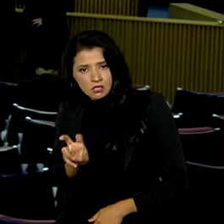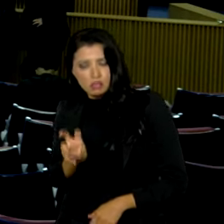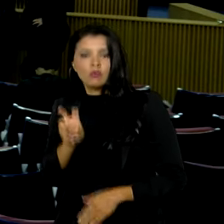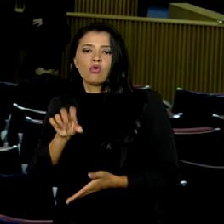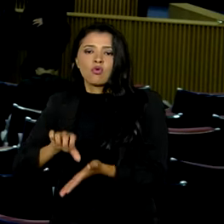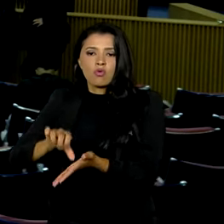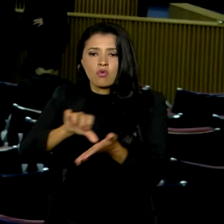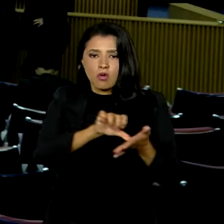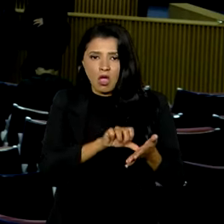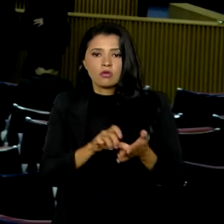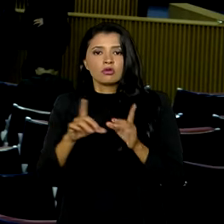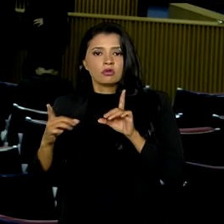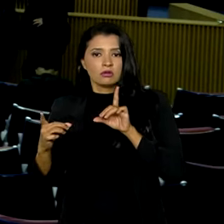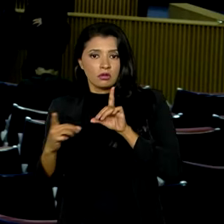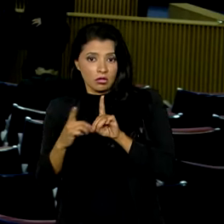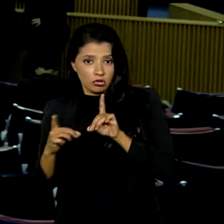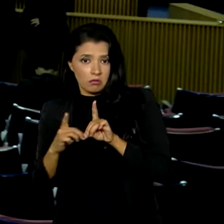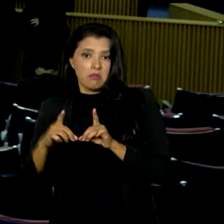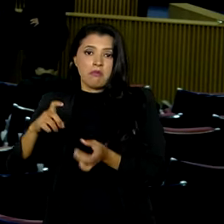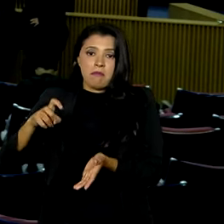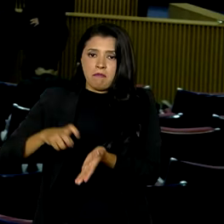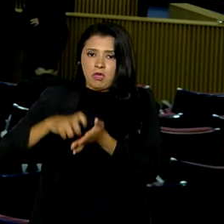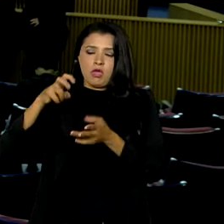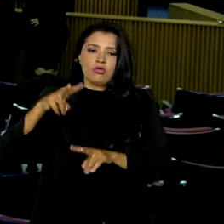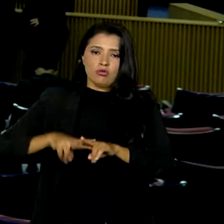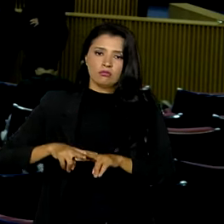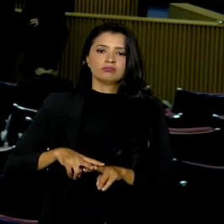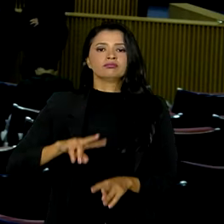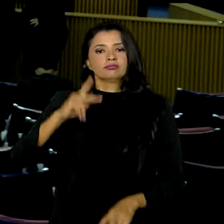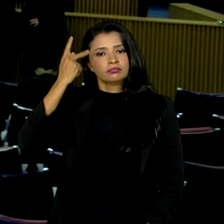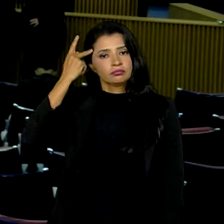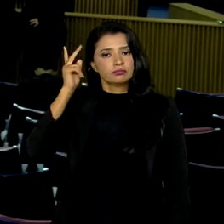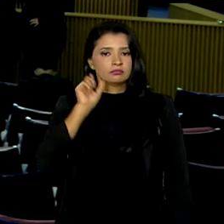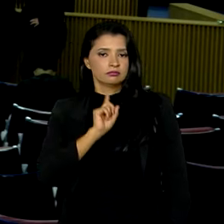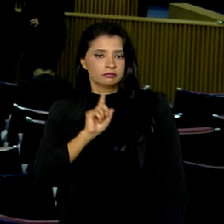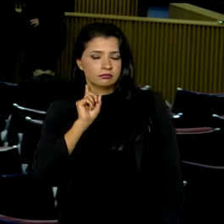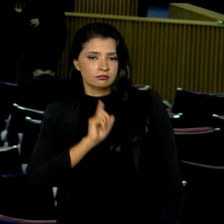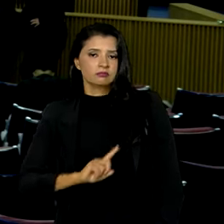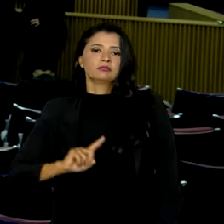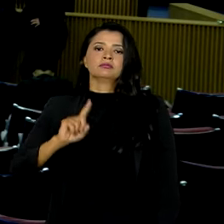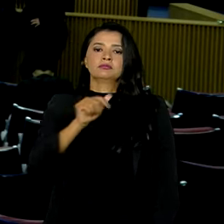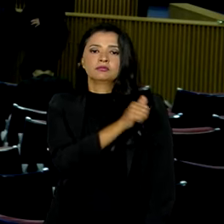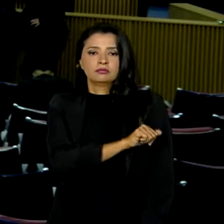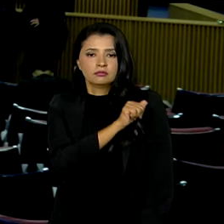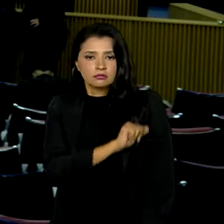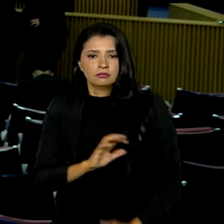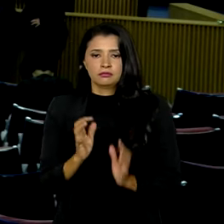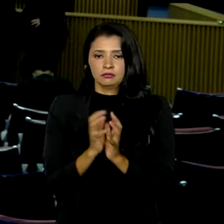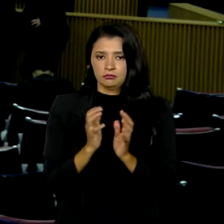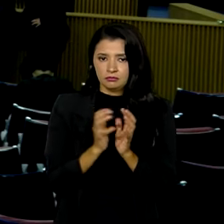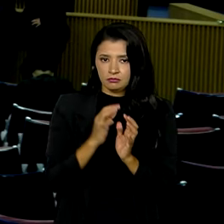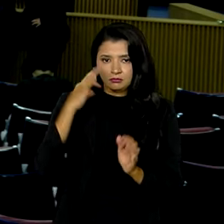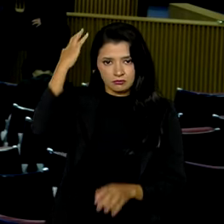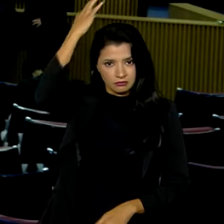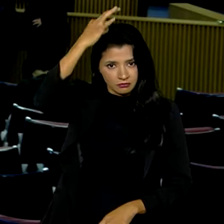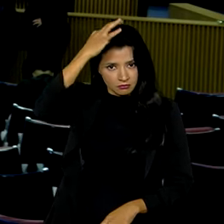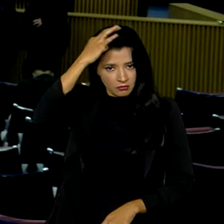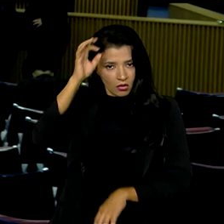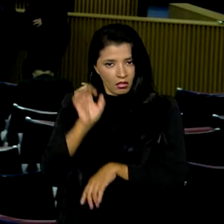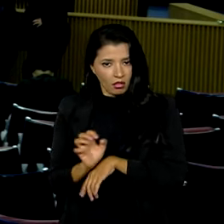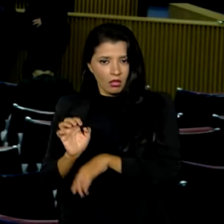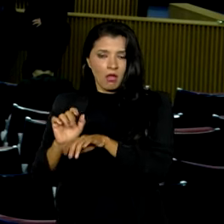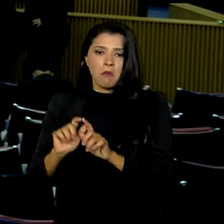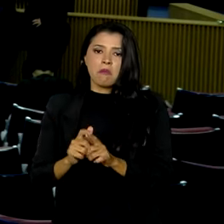socioeducativo. São Paulo, Minas Gerais, Rio de Janeiro, Pernambuco e Espírito Santo são os estados com maior